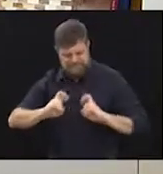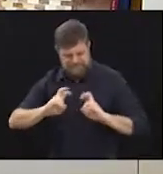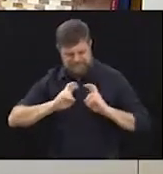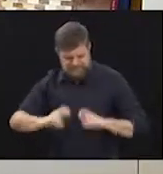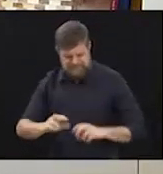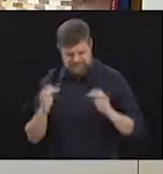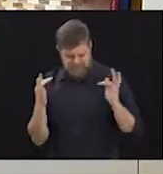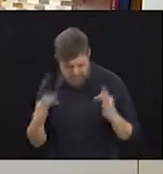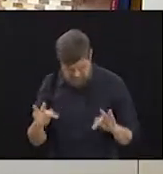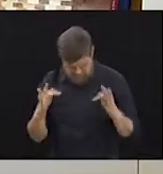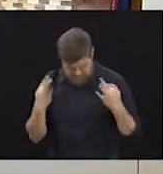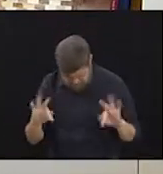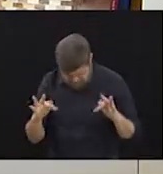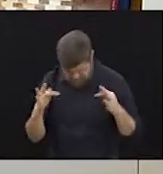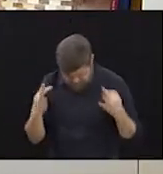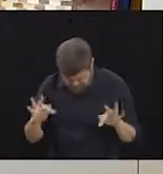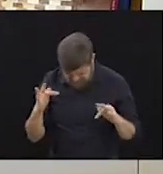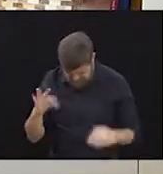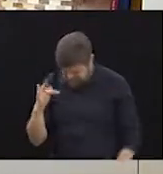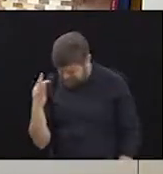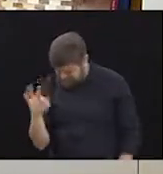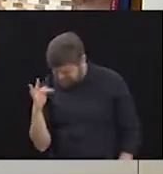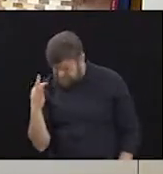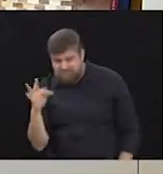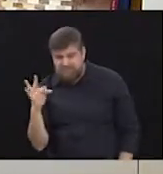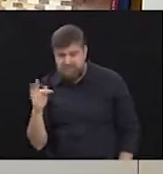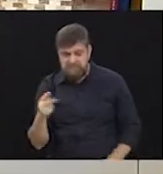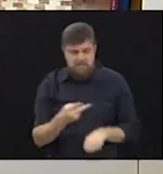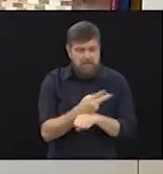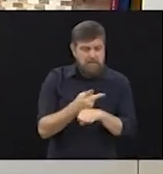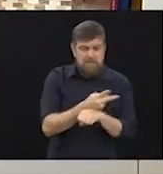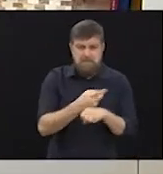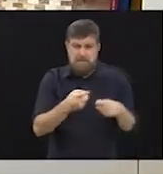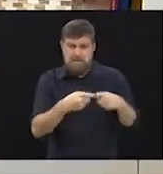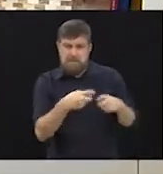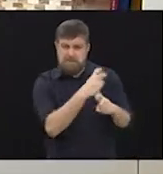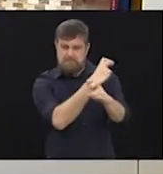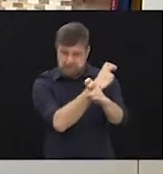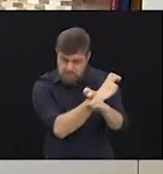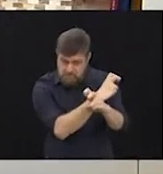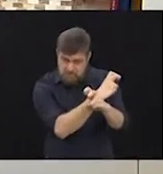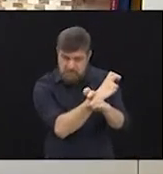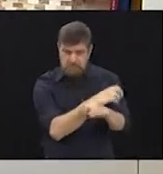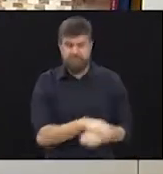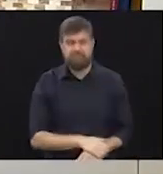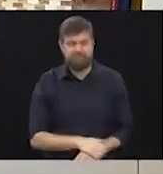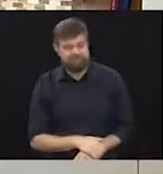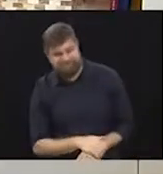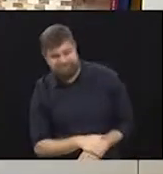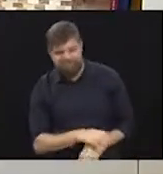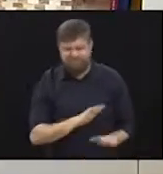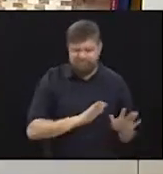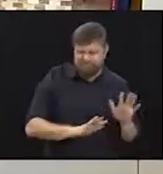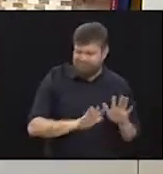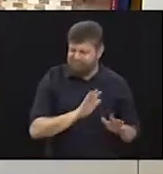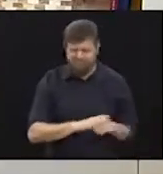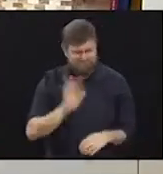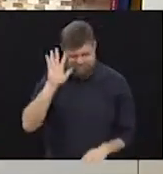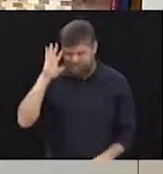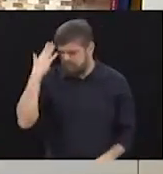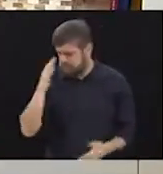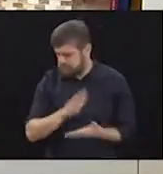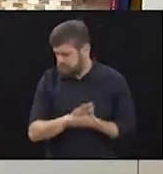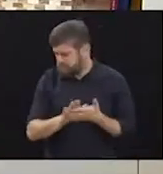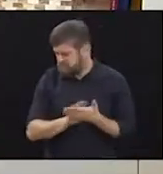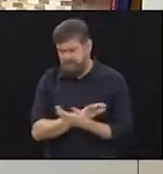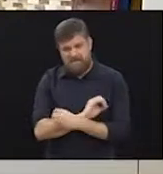dores e dores. Comecei procurando ortopedista, que não resolvia.